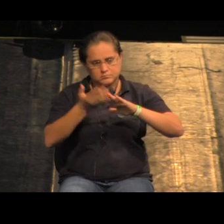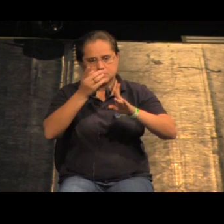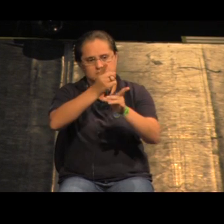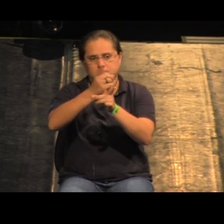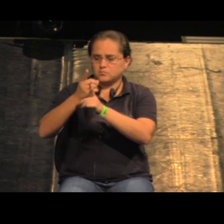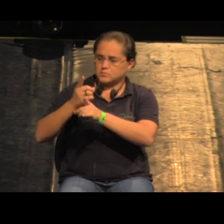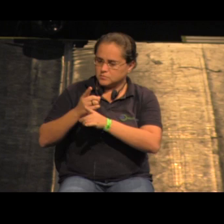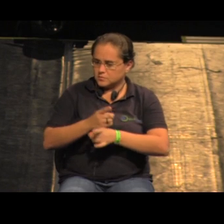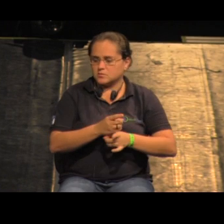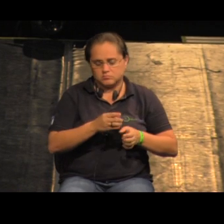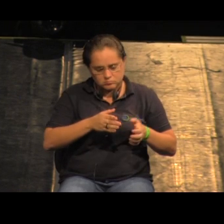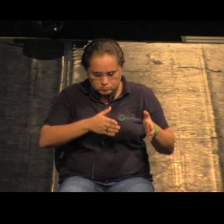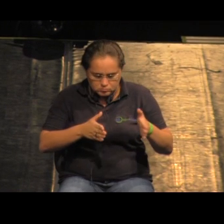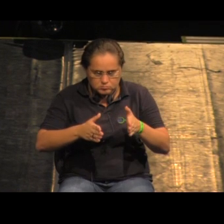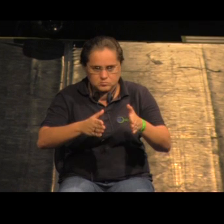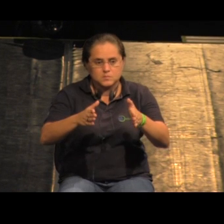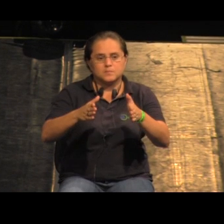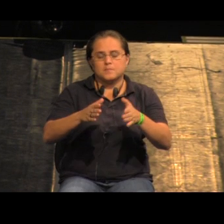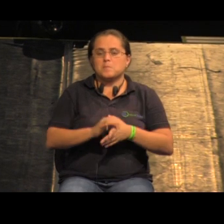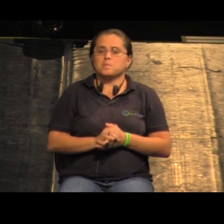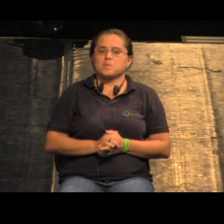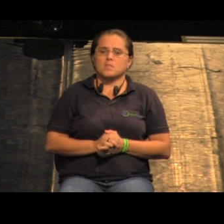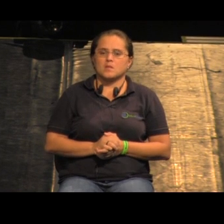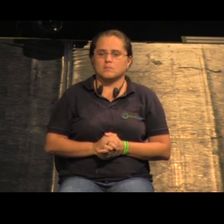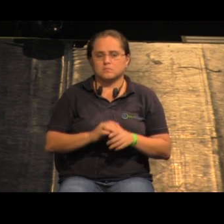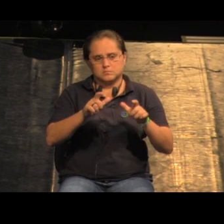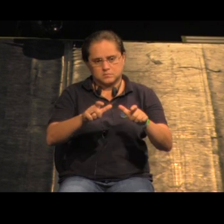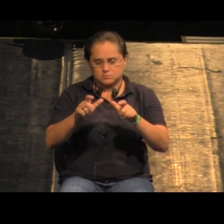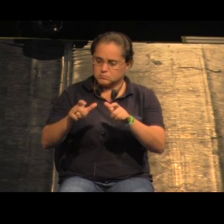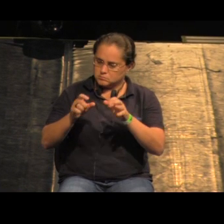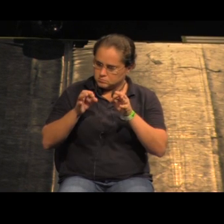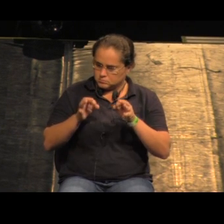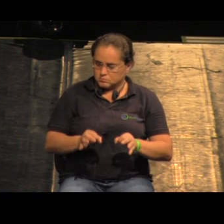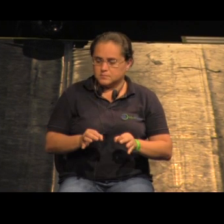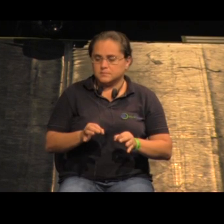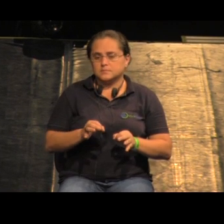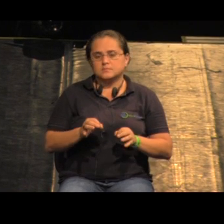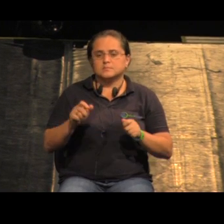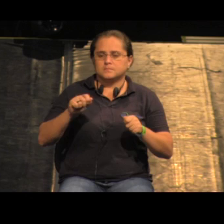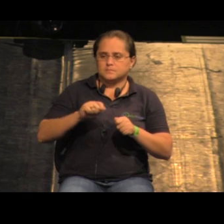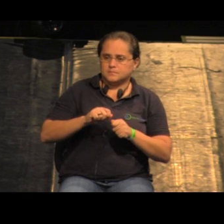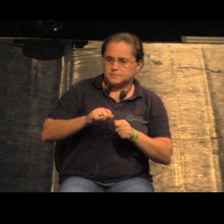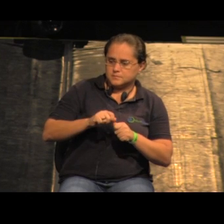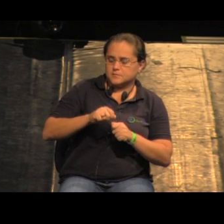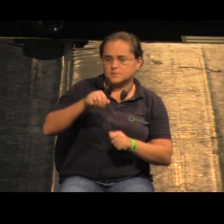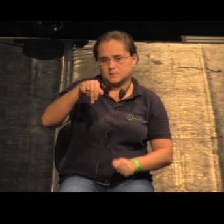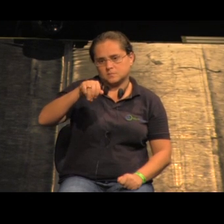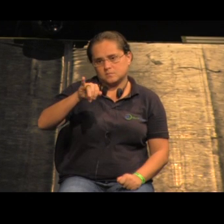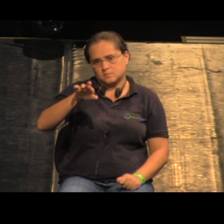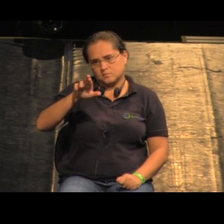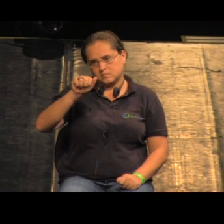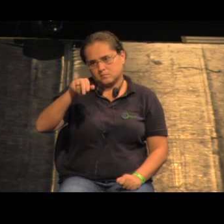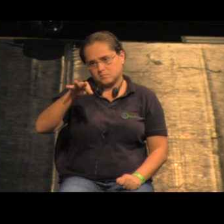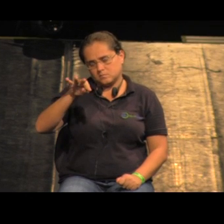identificando ao longo do percurso a cada 300 metros locais propícios como esse que eu mostrei agora para fazer mirantes e